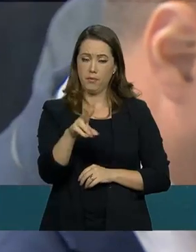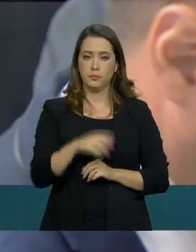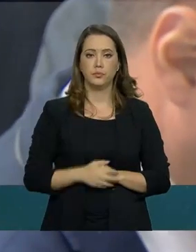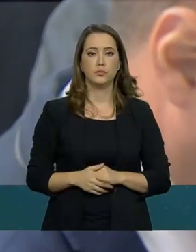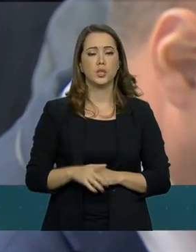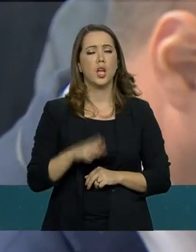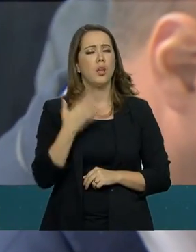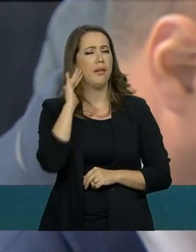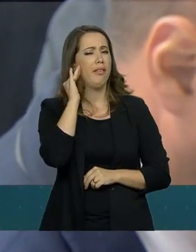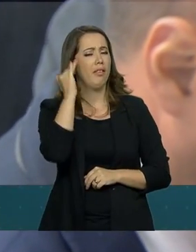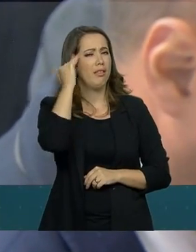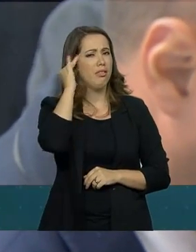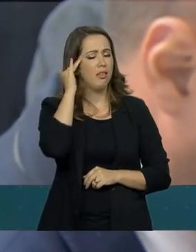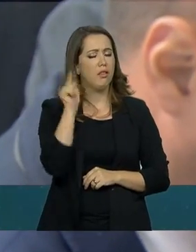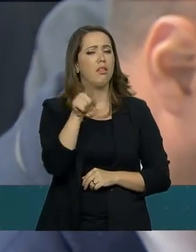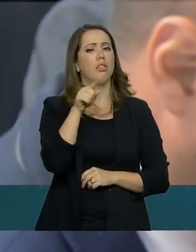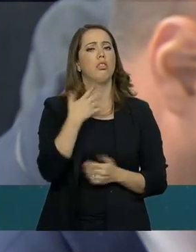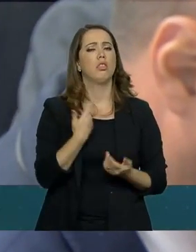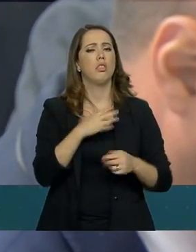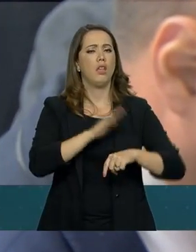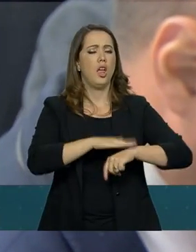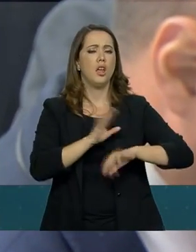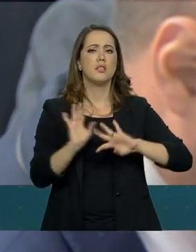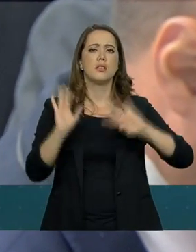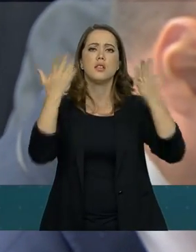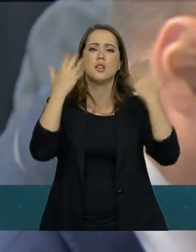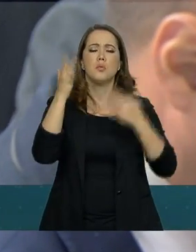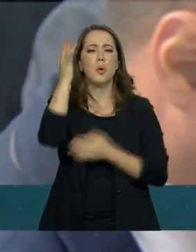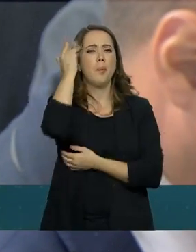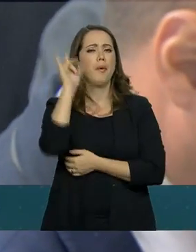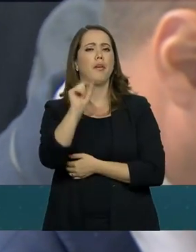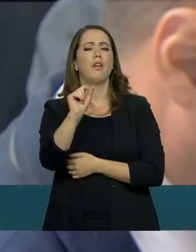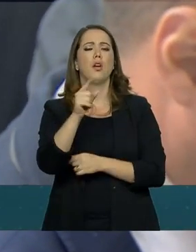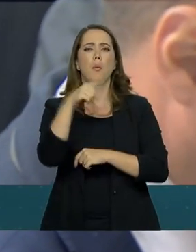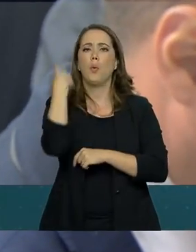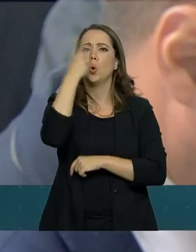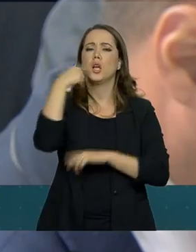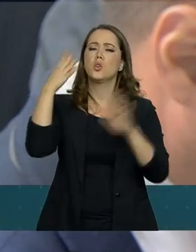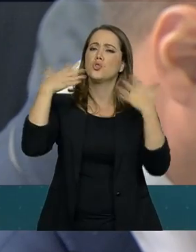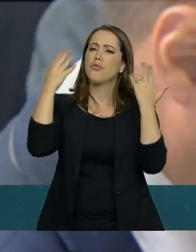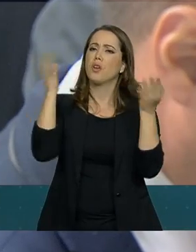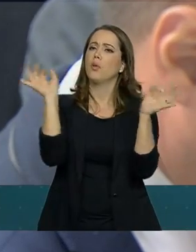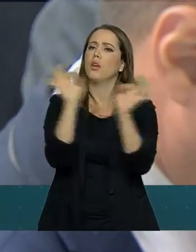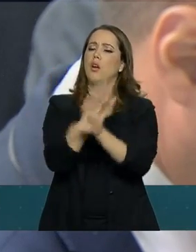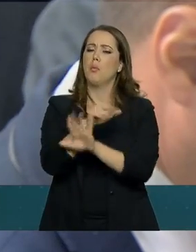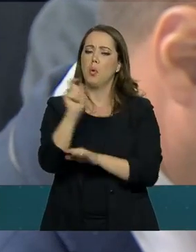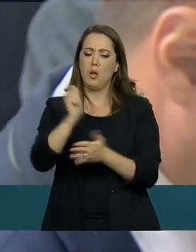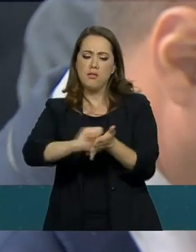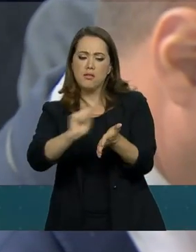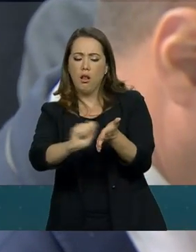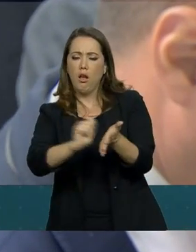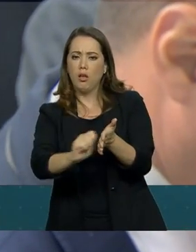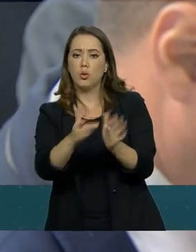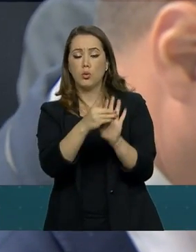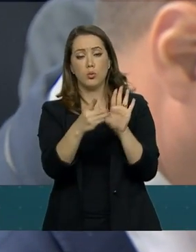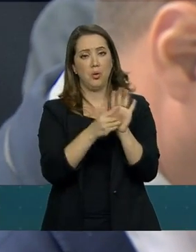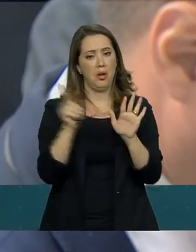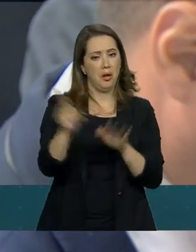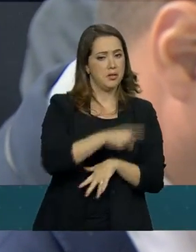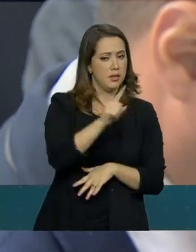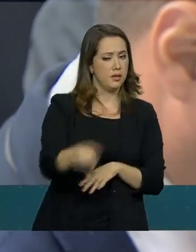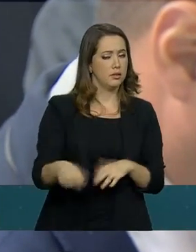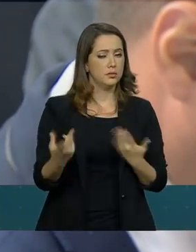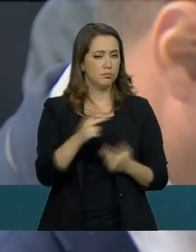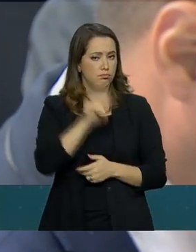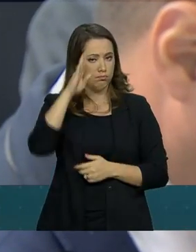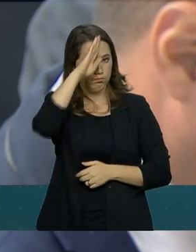cerimônia prevista sobre a revogação do horário de verão para amanhã? Qual é formato disso? É a assinatura do decreto que revoga?